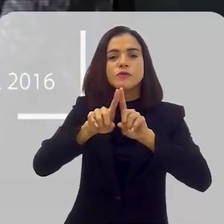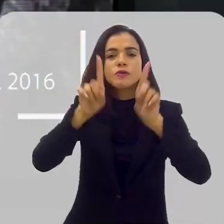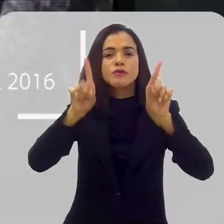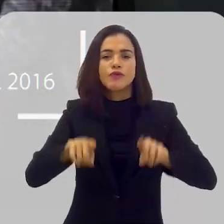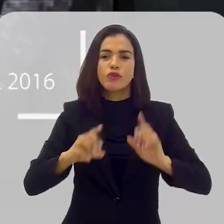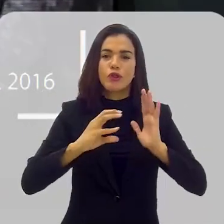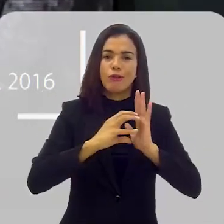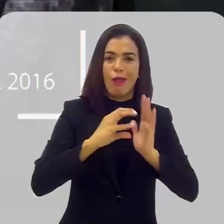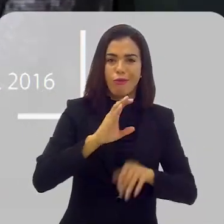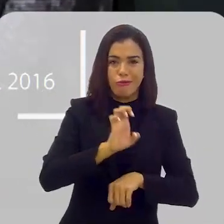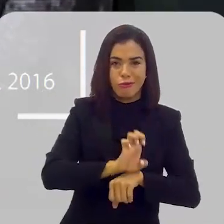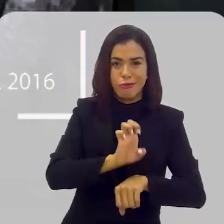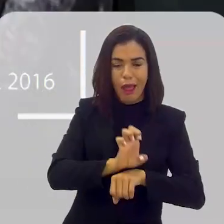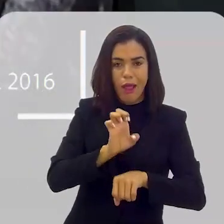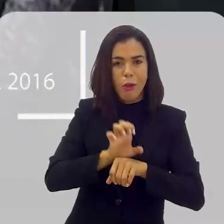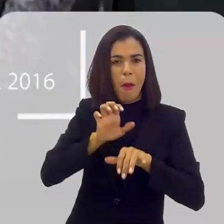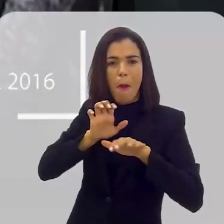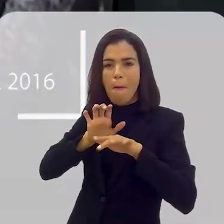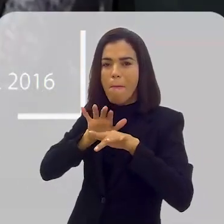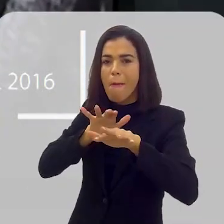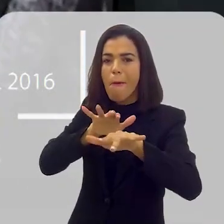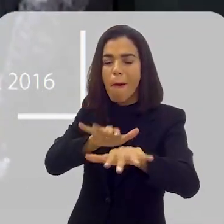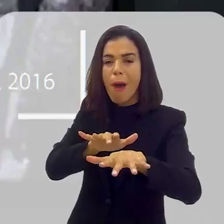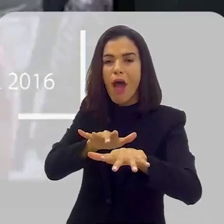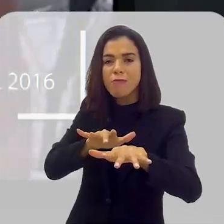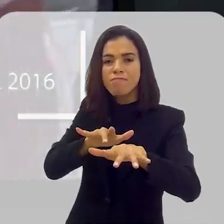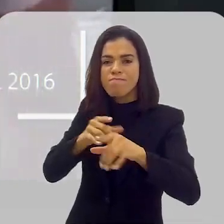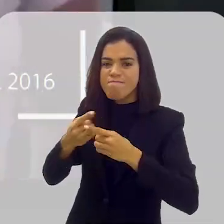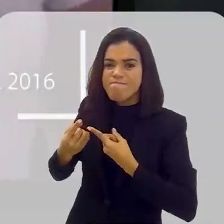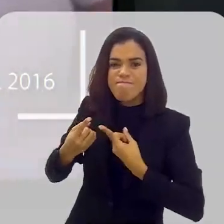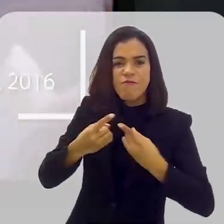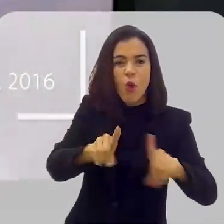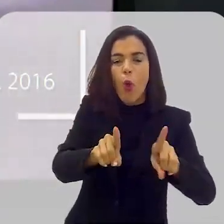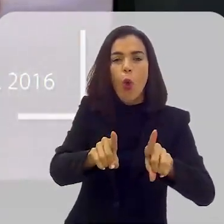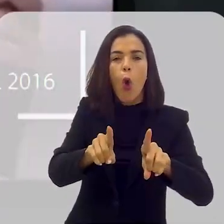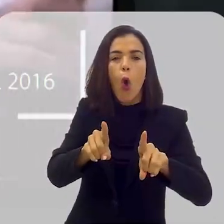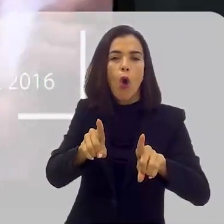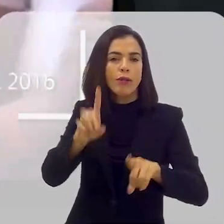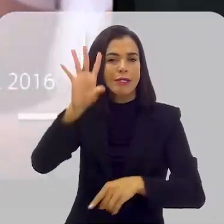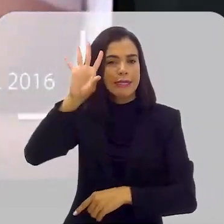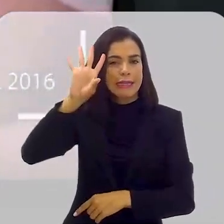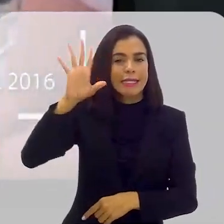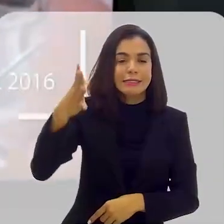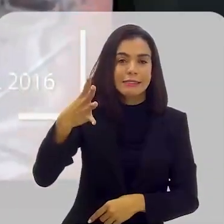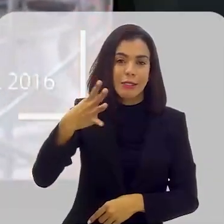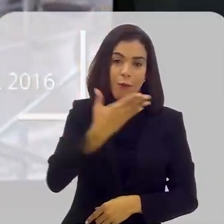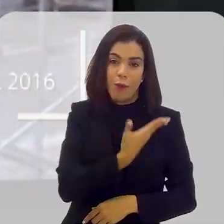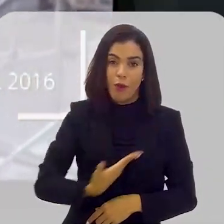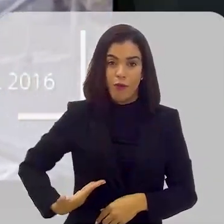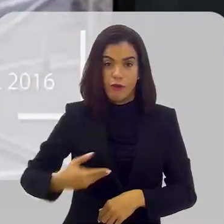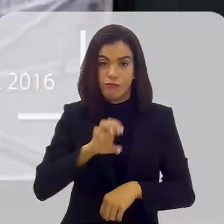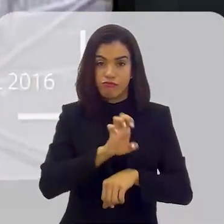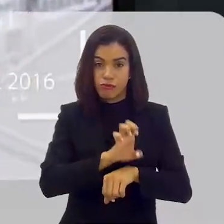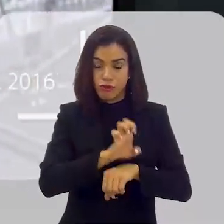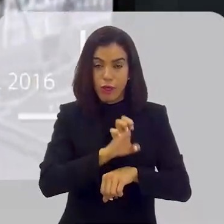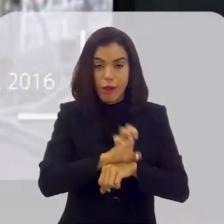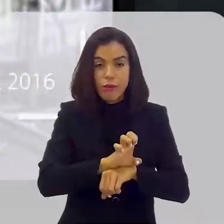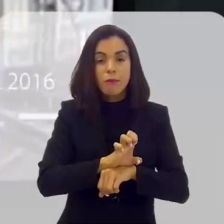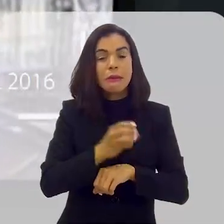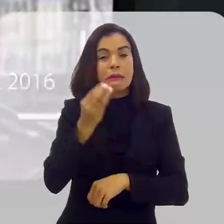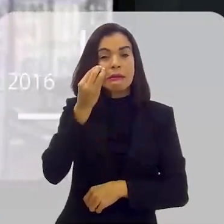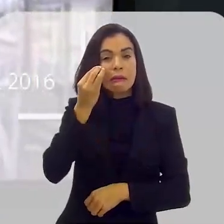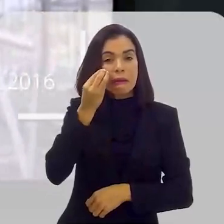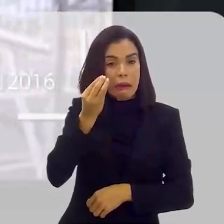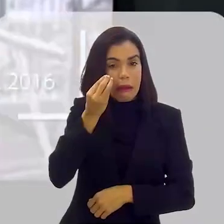dos servidores do Estado, que vem até aqui a alerje protestar contra o pacote de medidas enviado pelo governo do